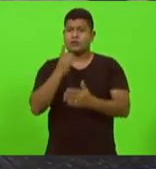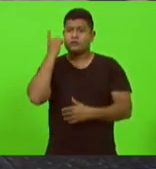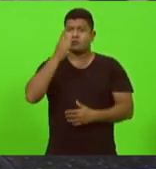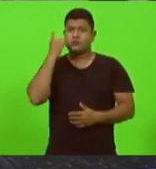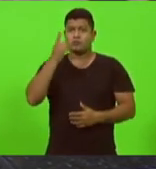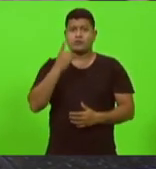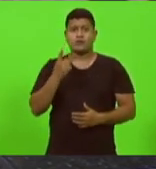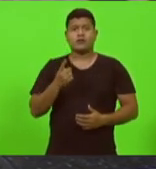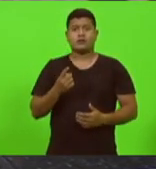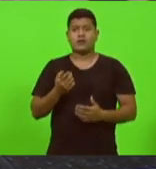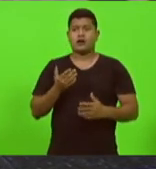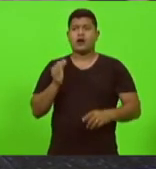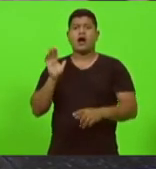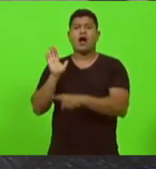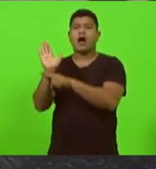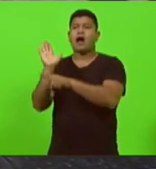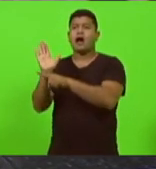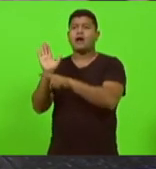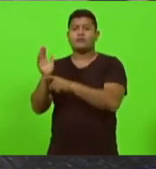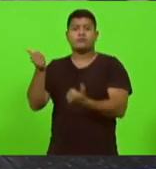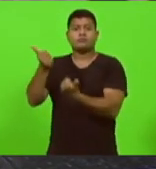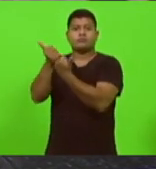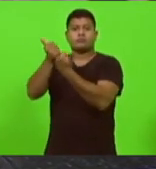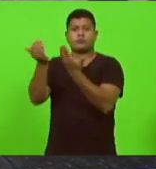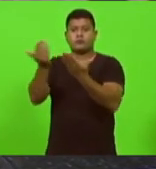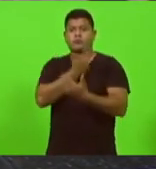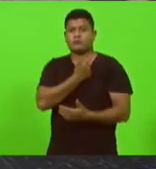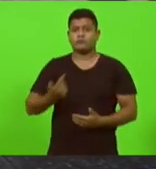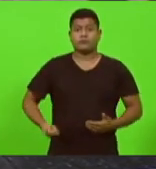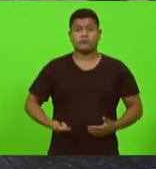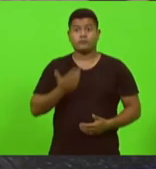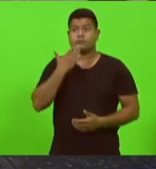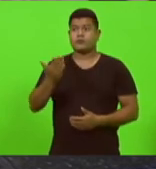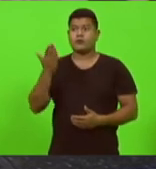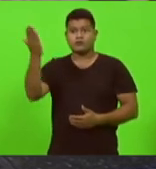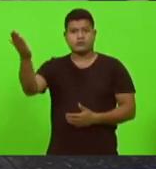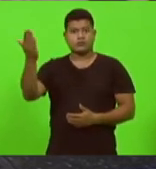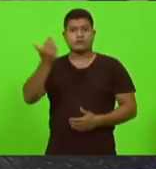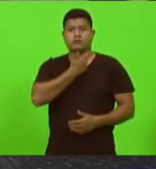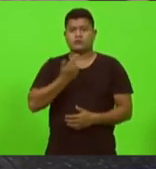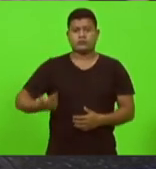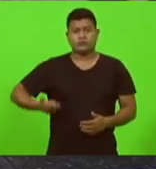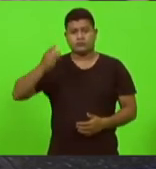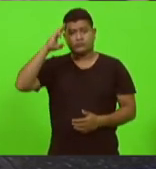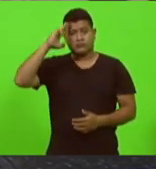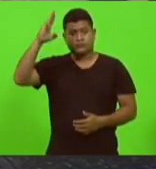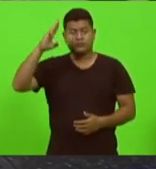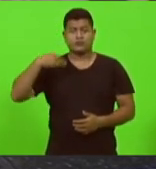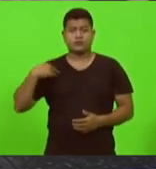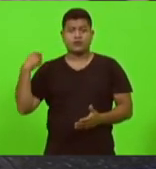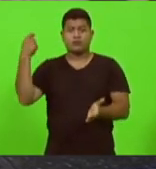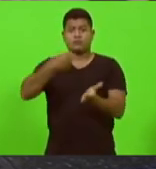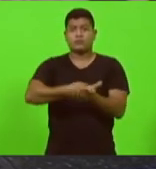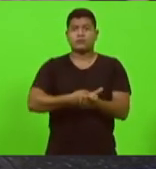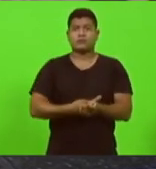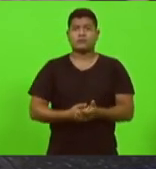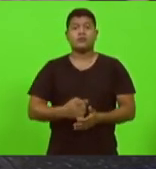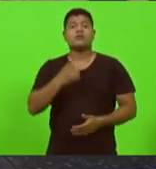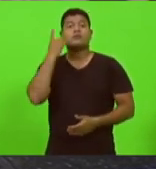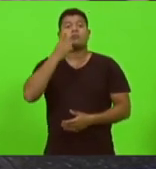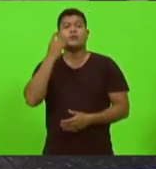que peçam para o seu governador que adiante ou resolva o problema dos funcionários do SAMU Deputado quem é que assinou